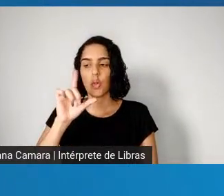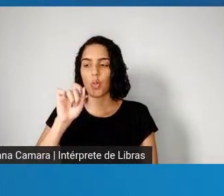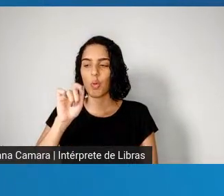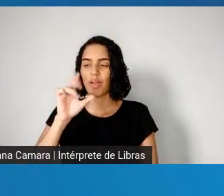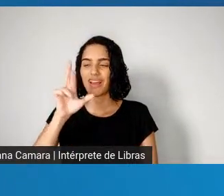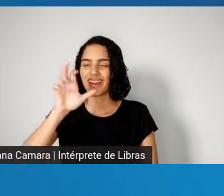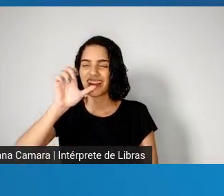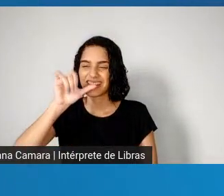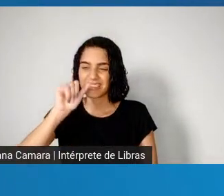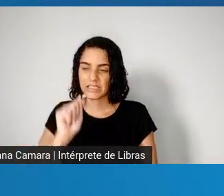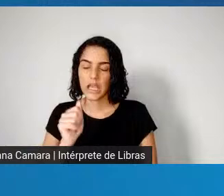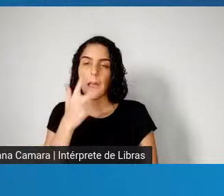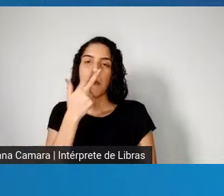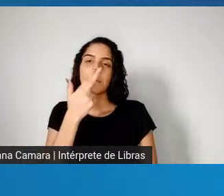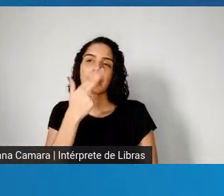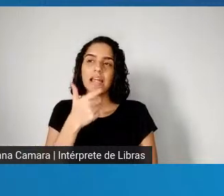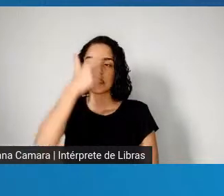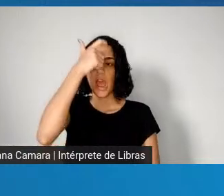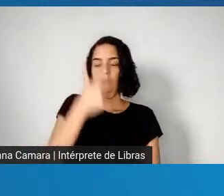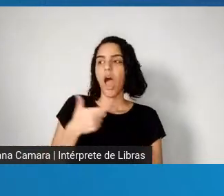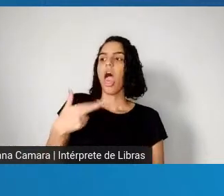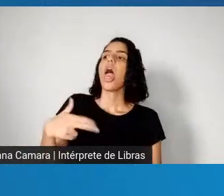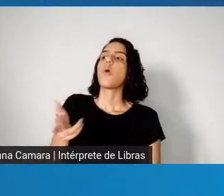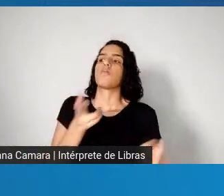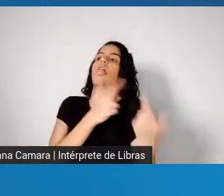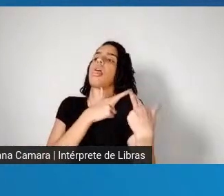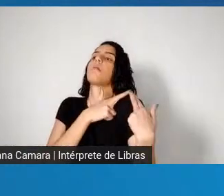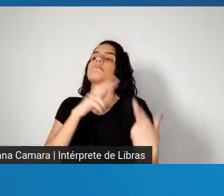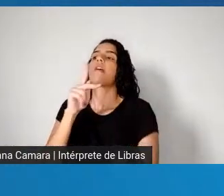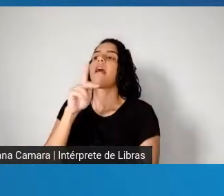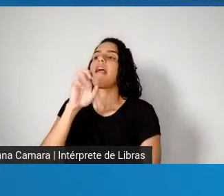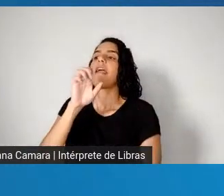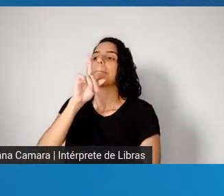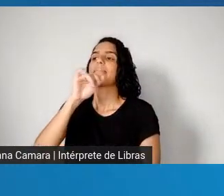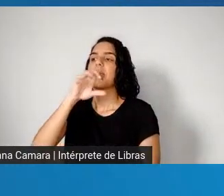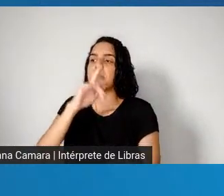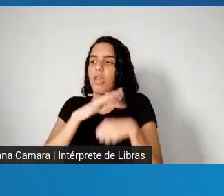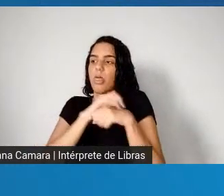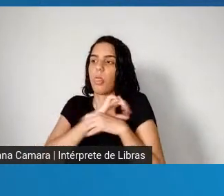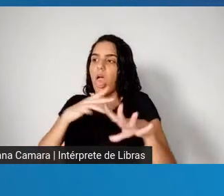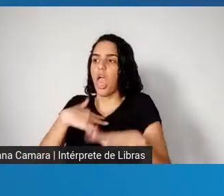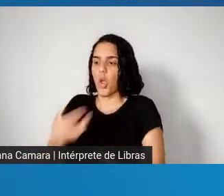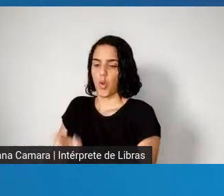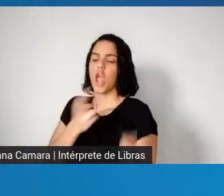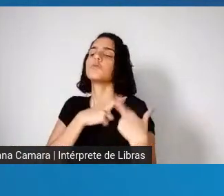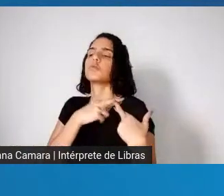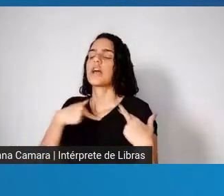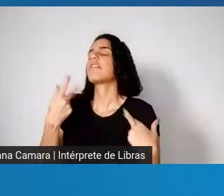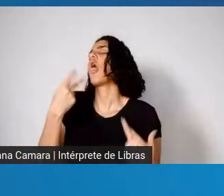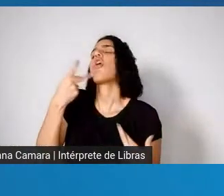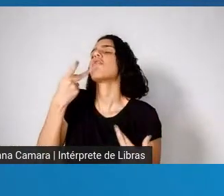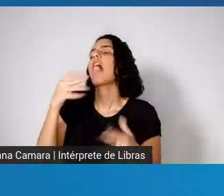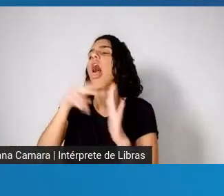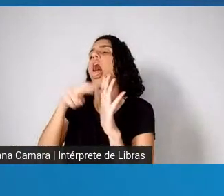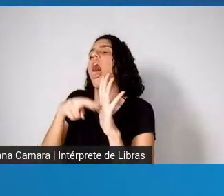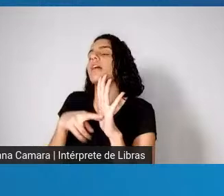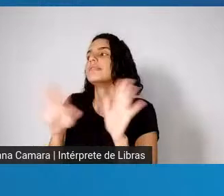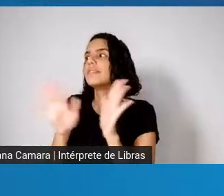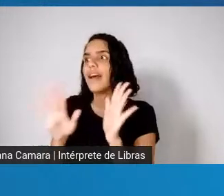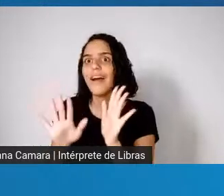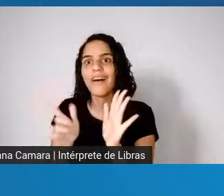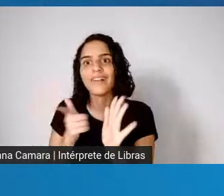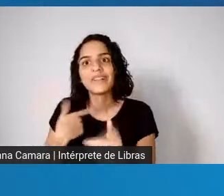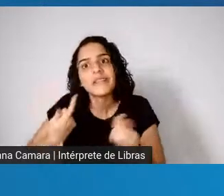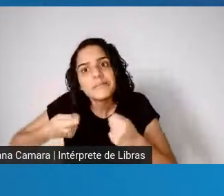só a epidemiologia que vai falar o que tem que fazer ou não, não. Aliás, até porque tem outras ciências, a própria ciência política. Não é a